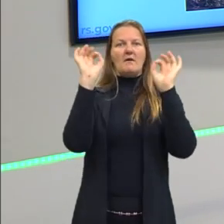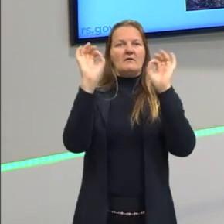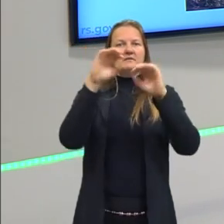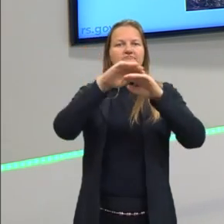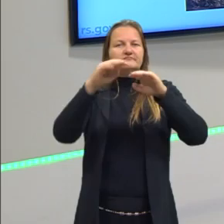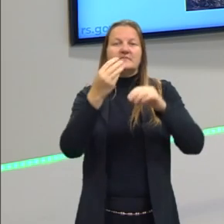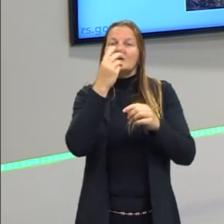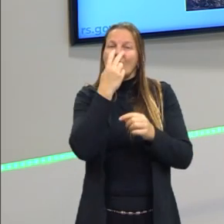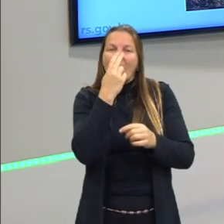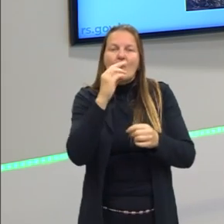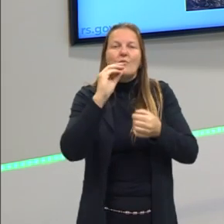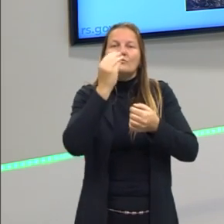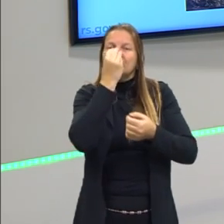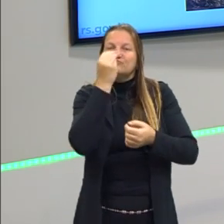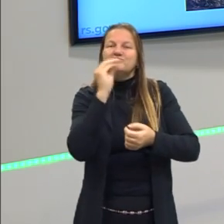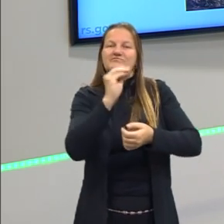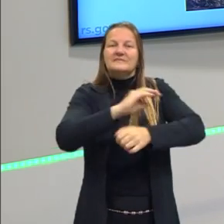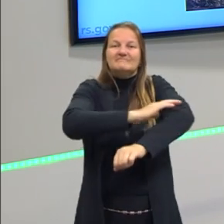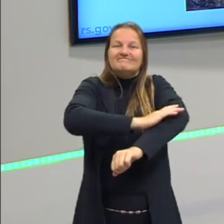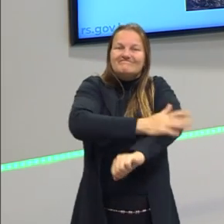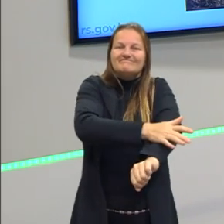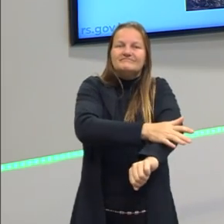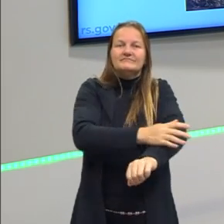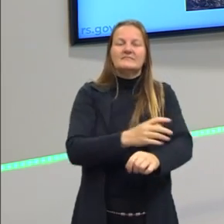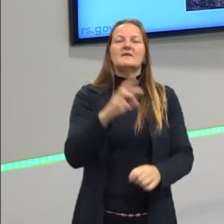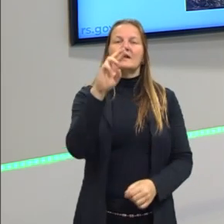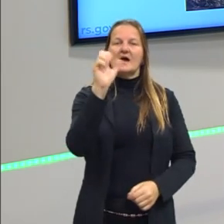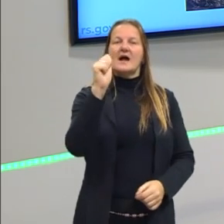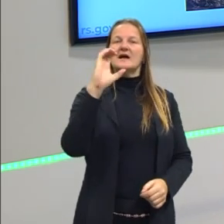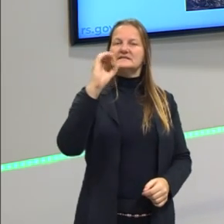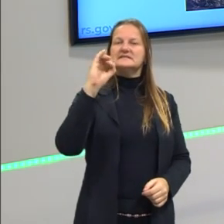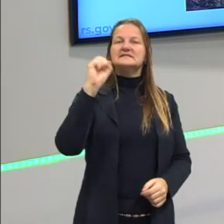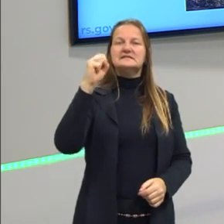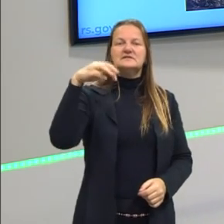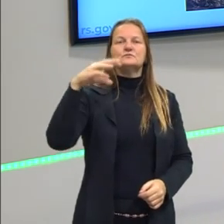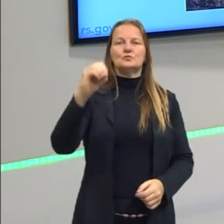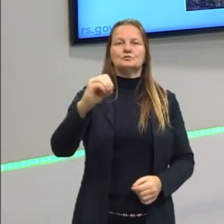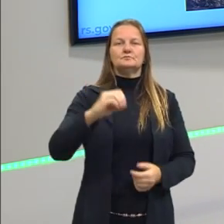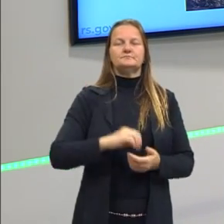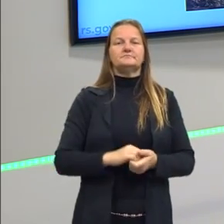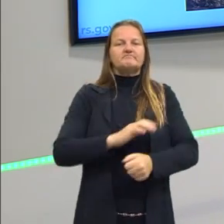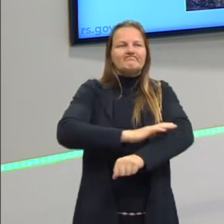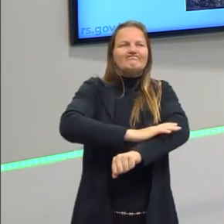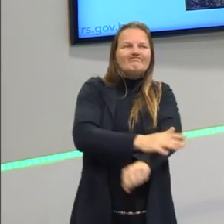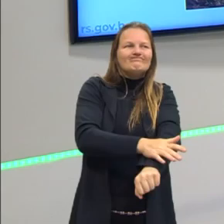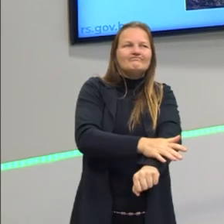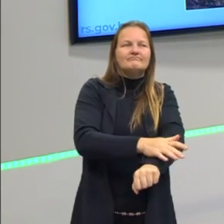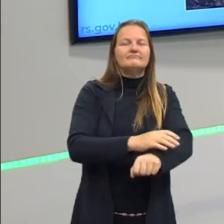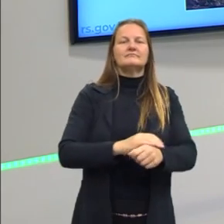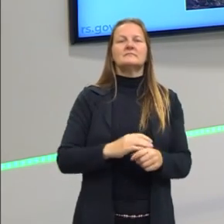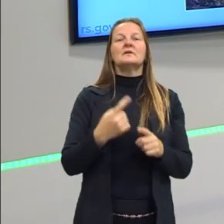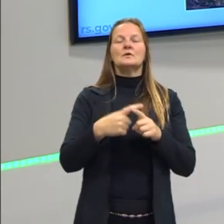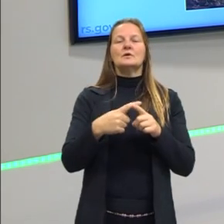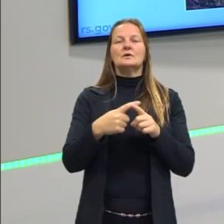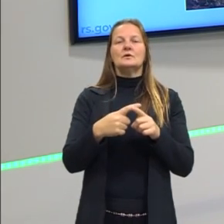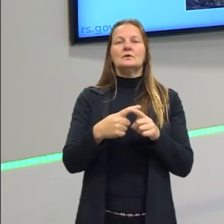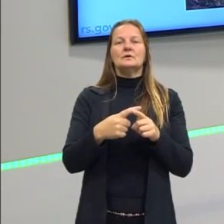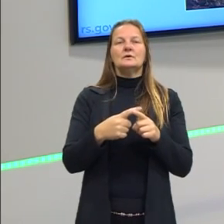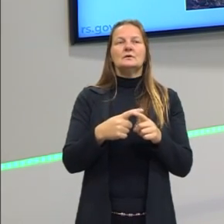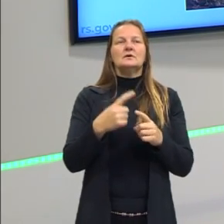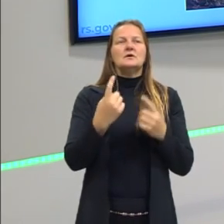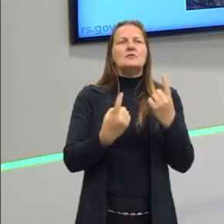preconceito, não é racismo. E essas ideias racistas, algumas pessoas dizem que elas surgem, que elas